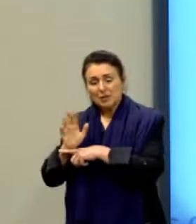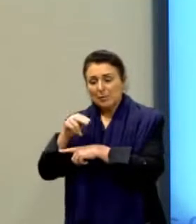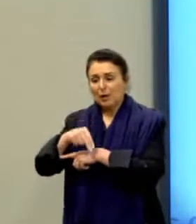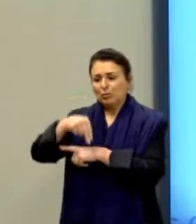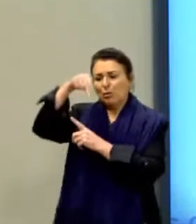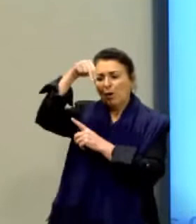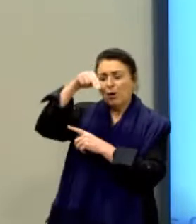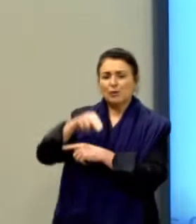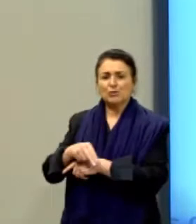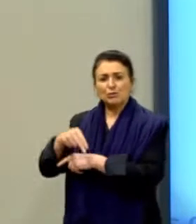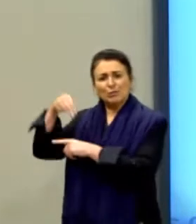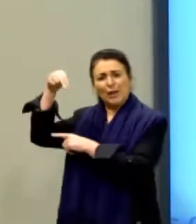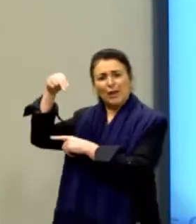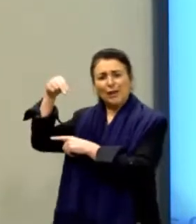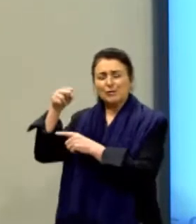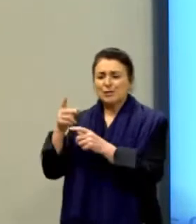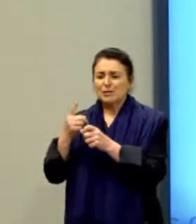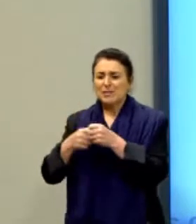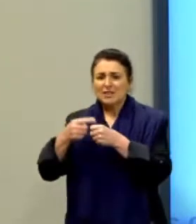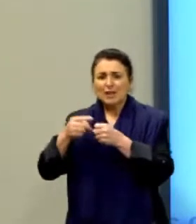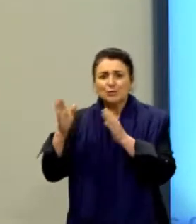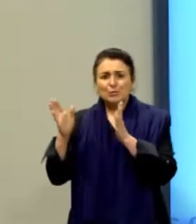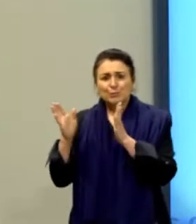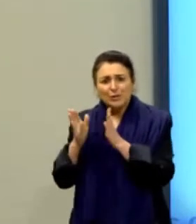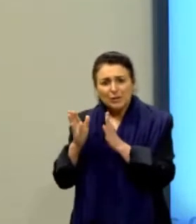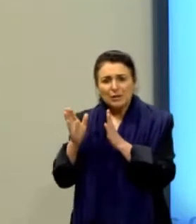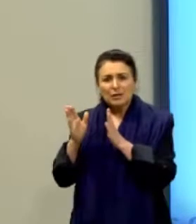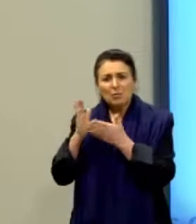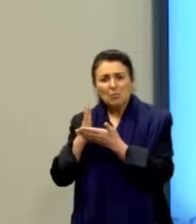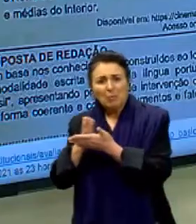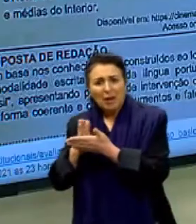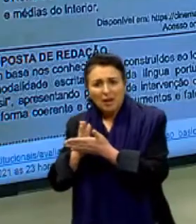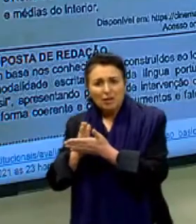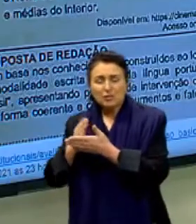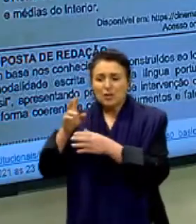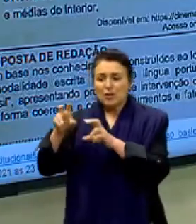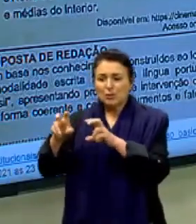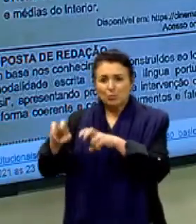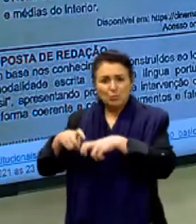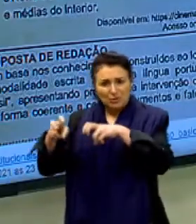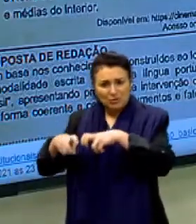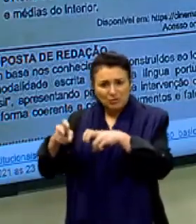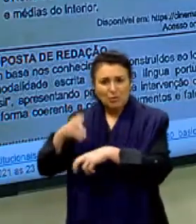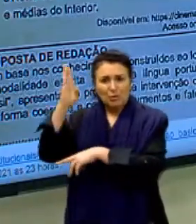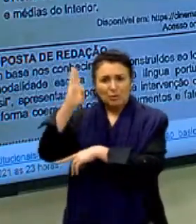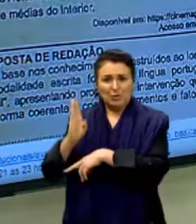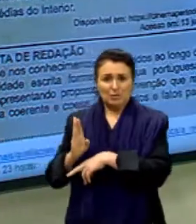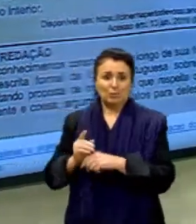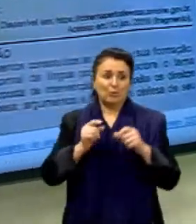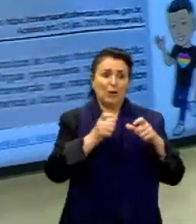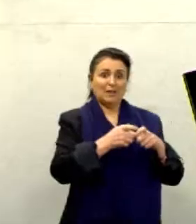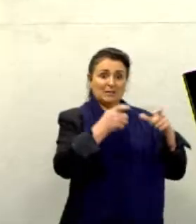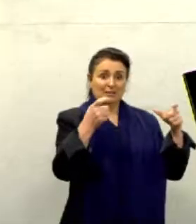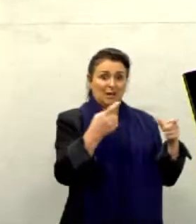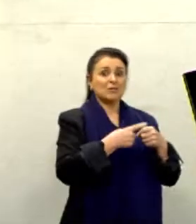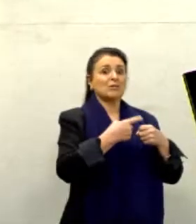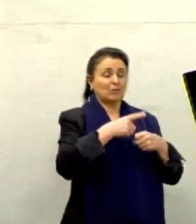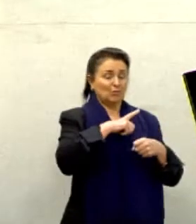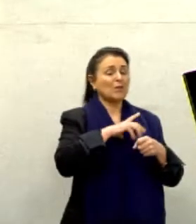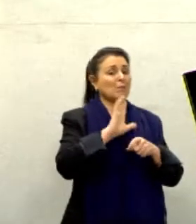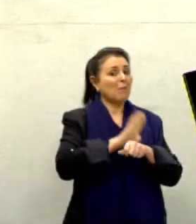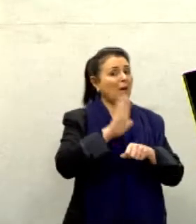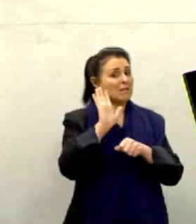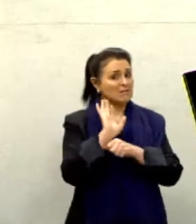urbanas, cidades pequenas e médias do interior. Ponto. Então, olha só, gente, tá? Eu vou ir aqui ao quadro para fazer